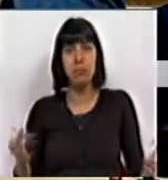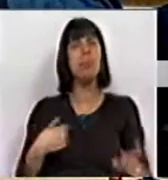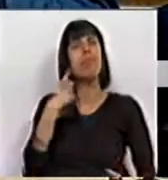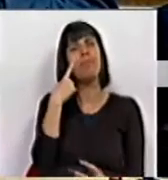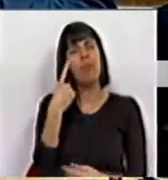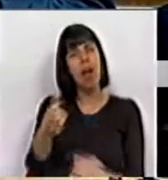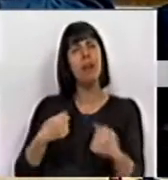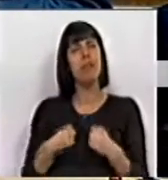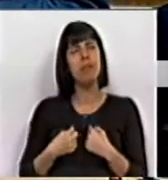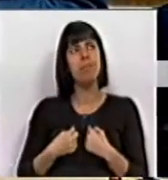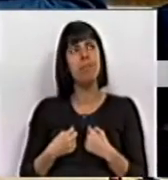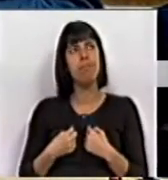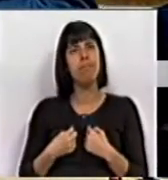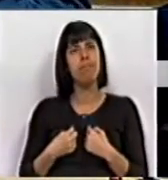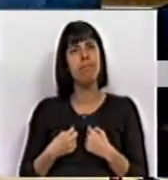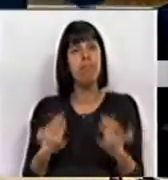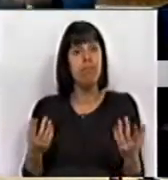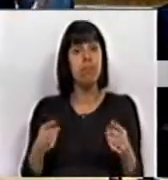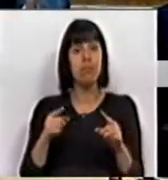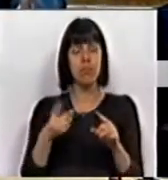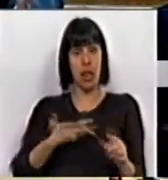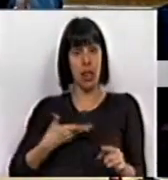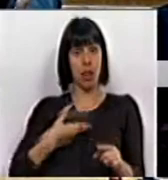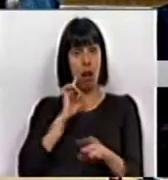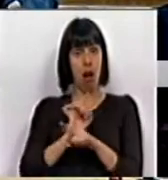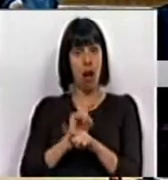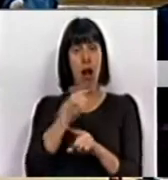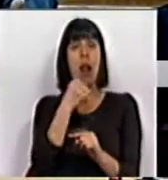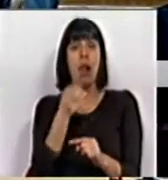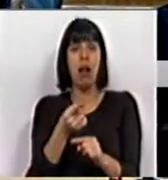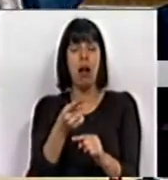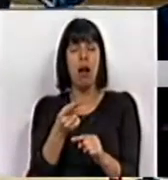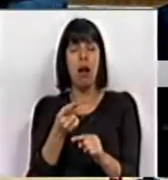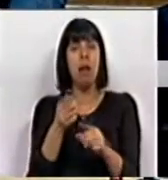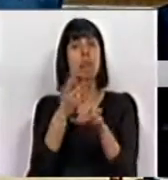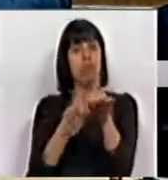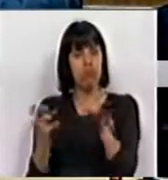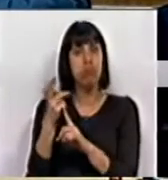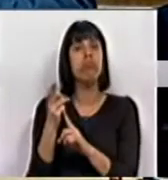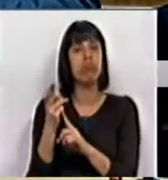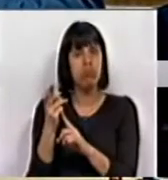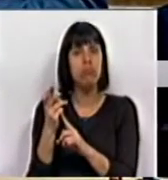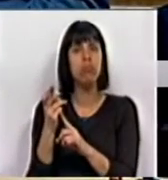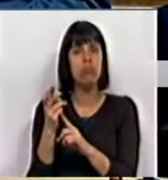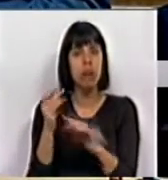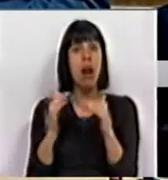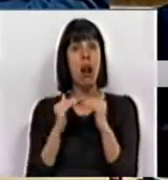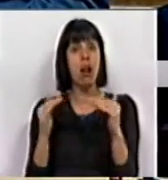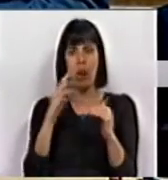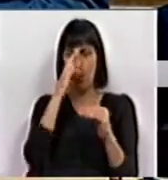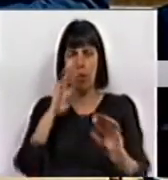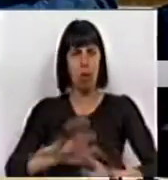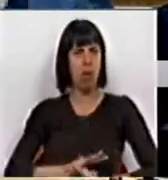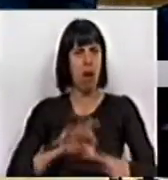verificamos que essa dívida que referíamos aumentou para níveis